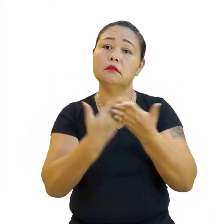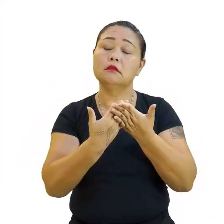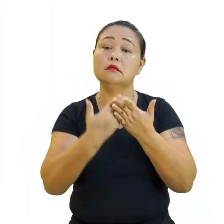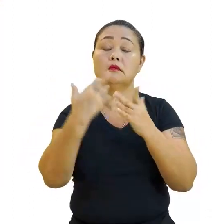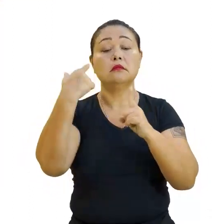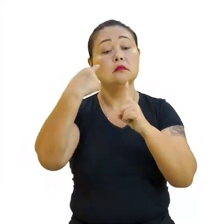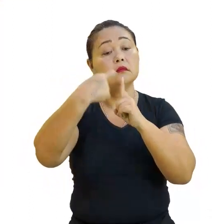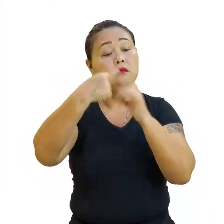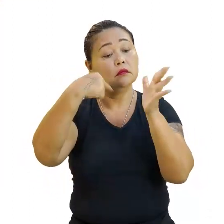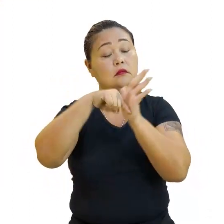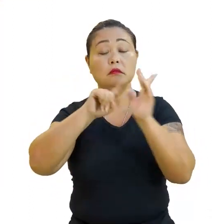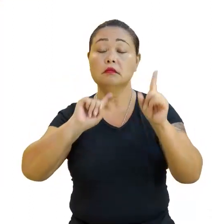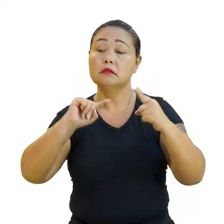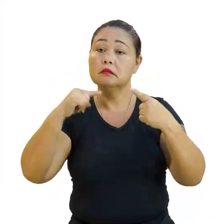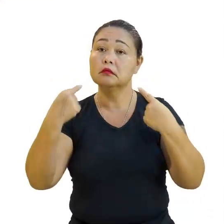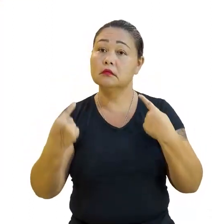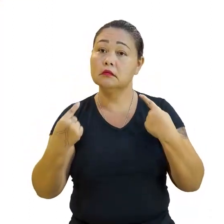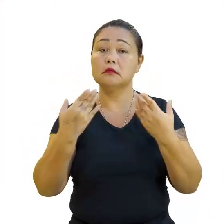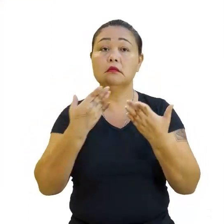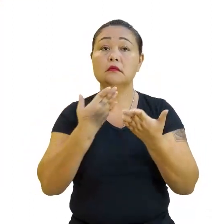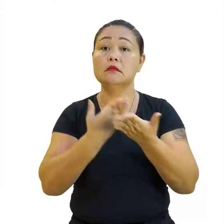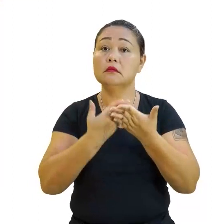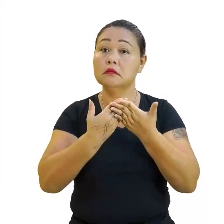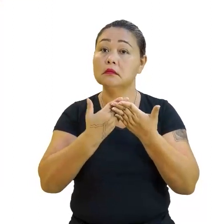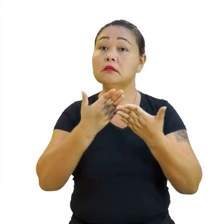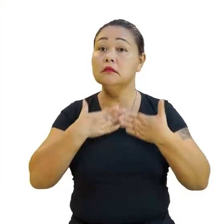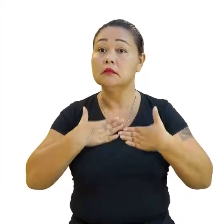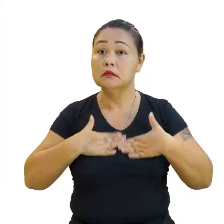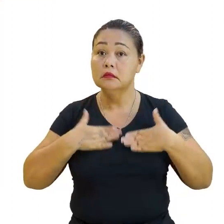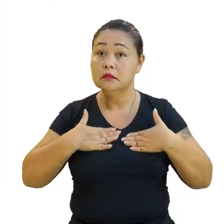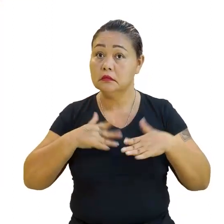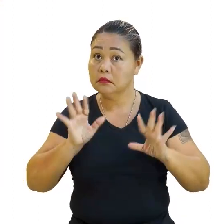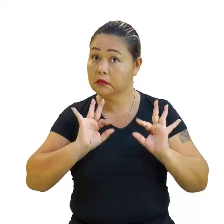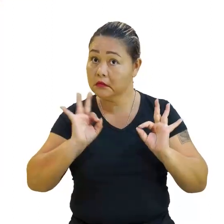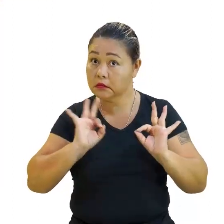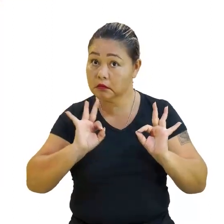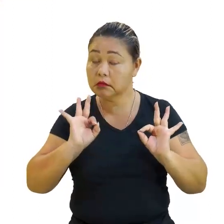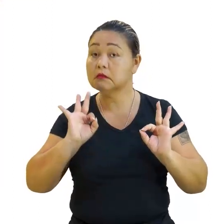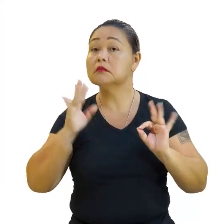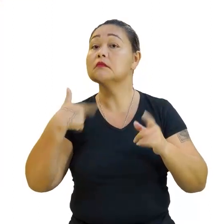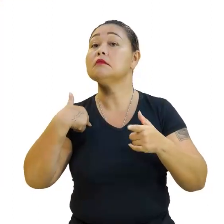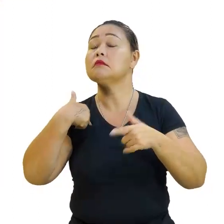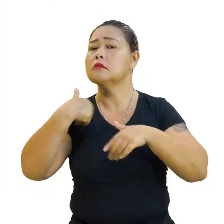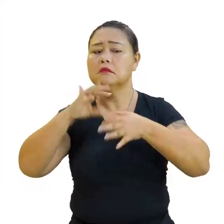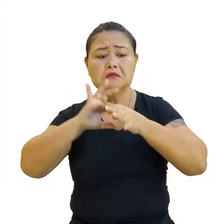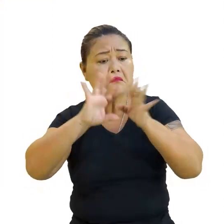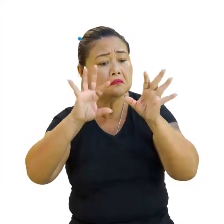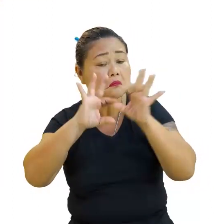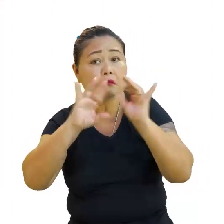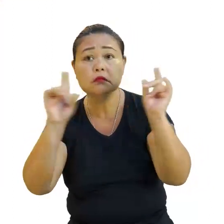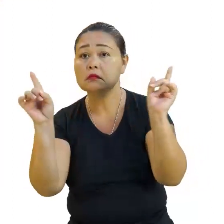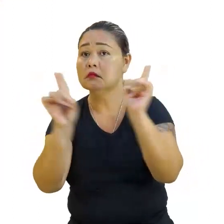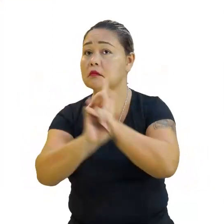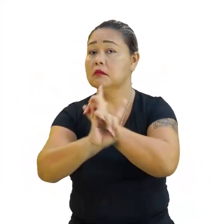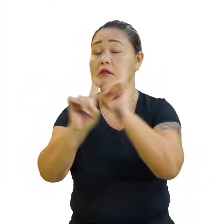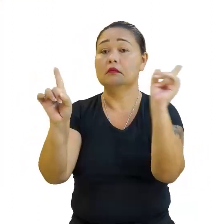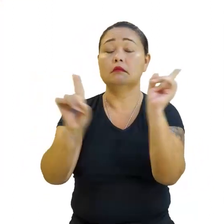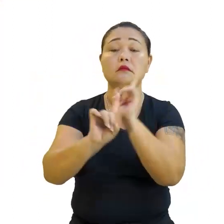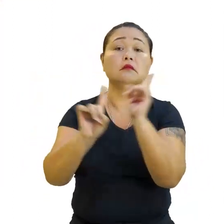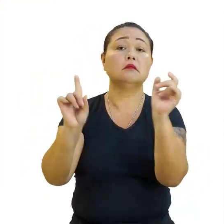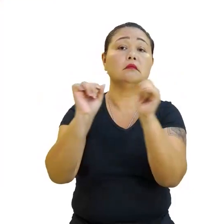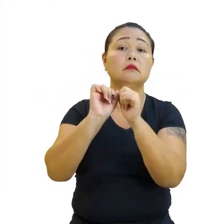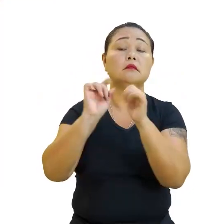afim. Então, fiquem tranquilos que a gente não deixa vocês haver navios, né? A gente vai... Só de canoa para atravessar rio.